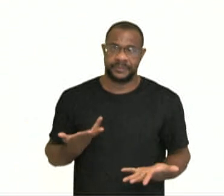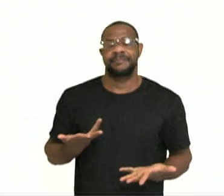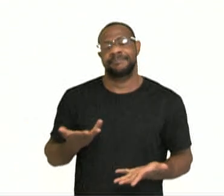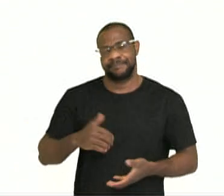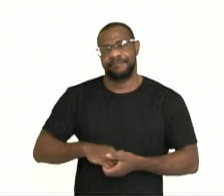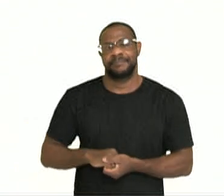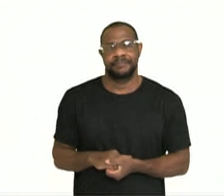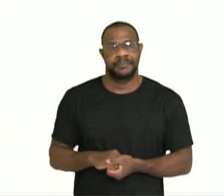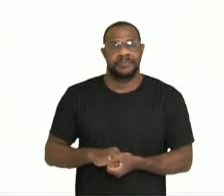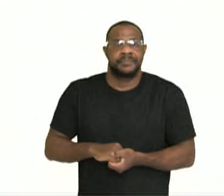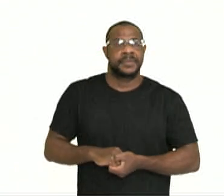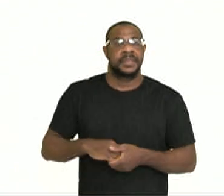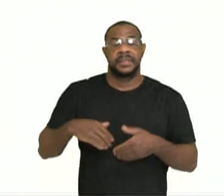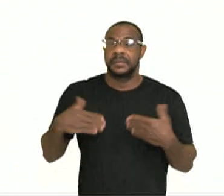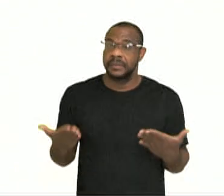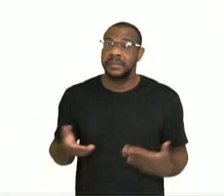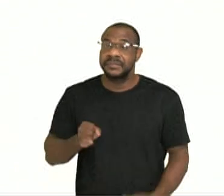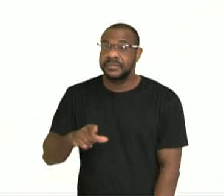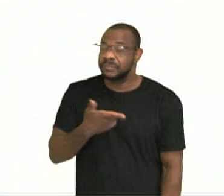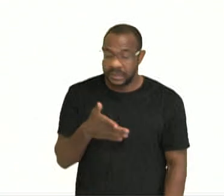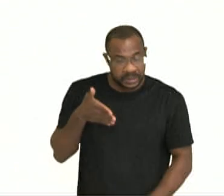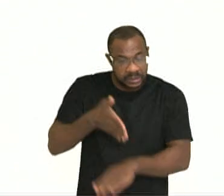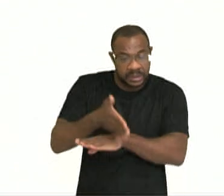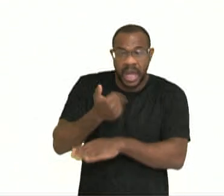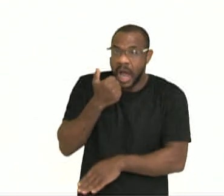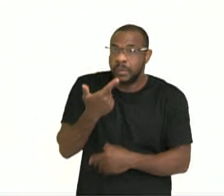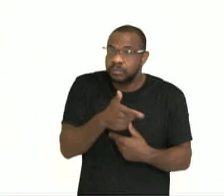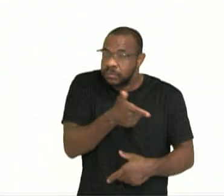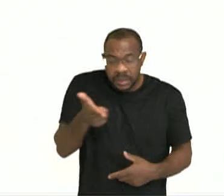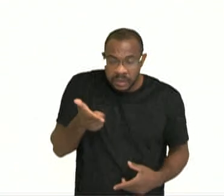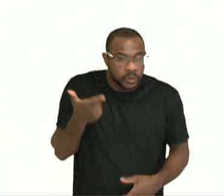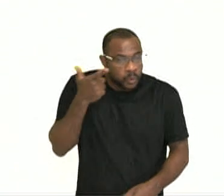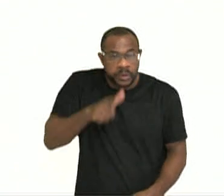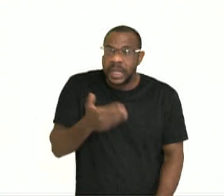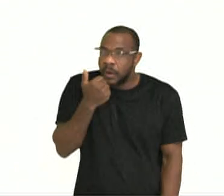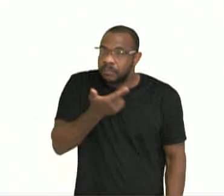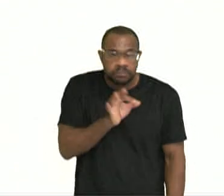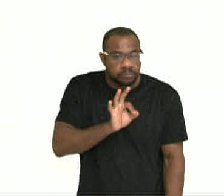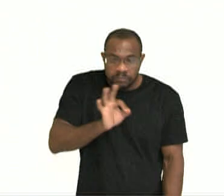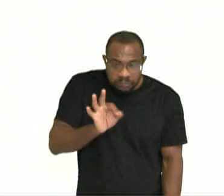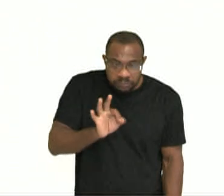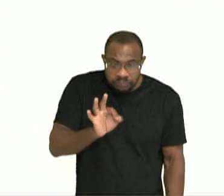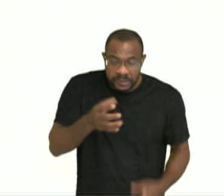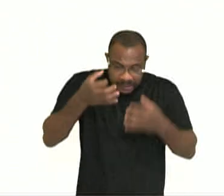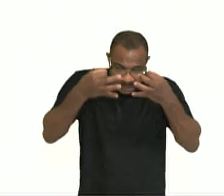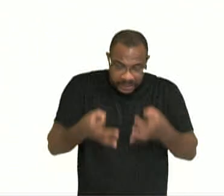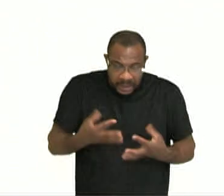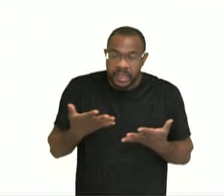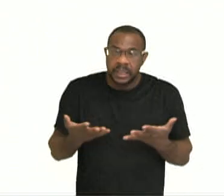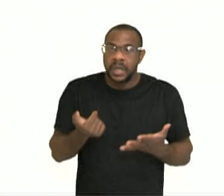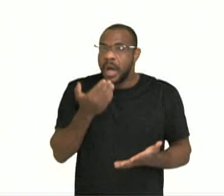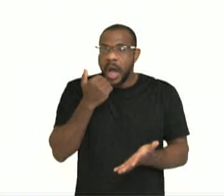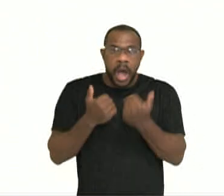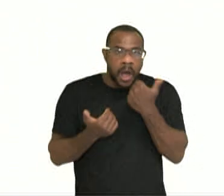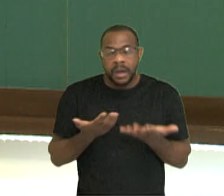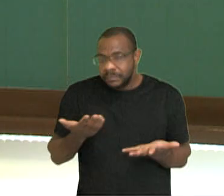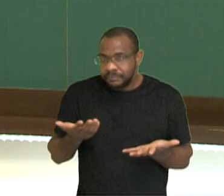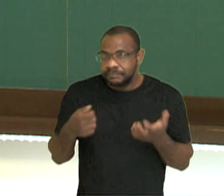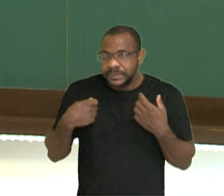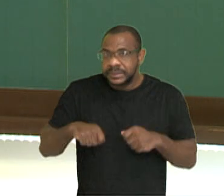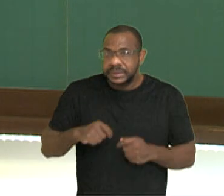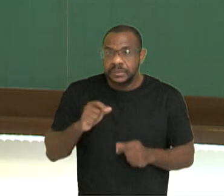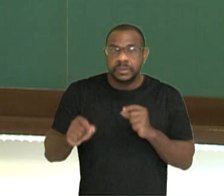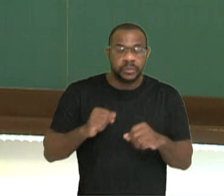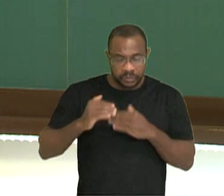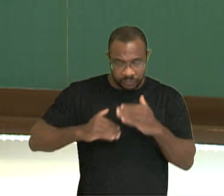vivos, para manter a vida. Se eu não tenho acesso ao alimento, se eu não consigo me alimentar adequadamente, ingerir o mínimo necessário